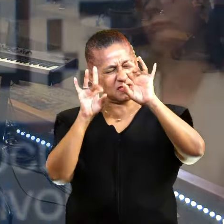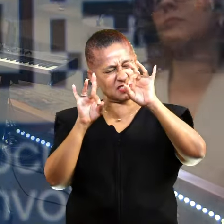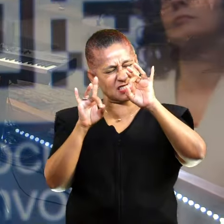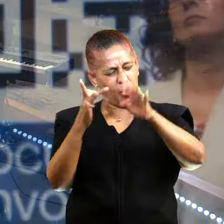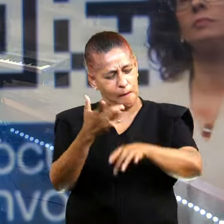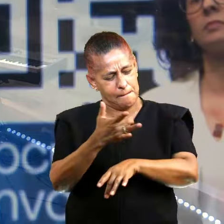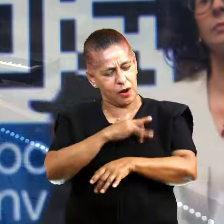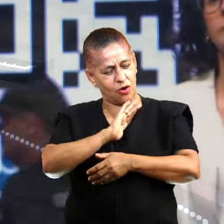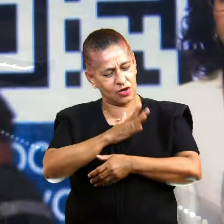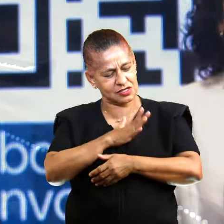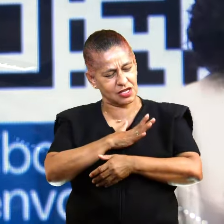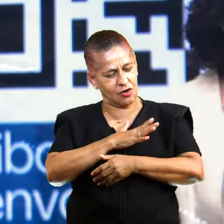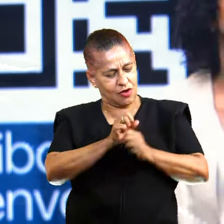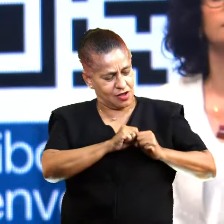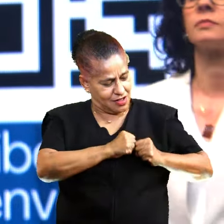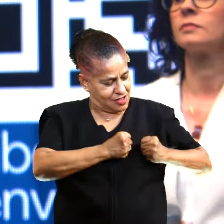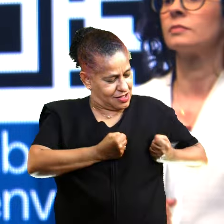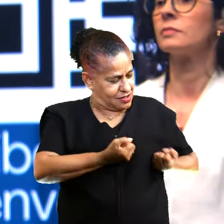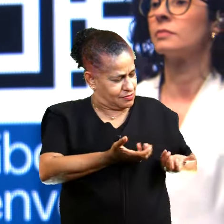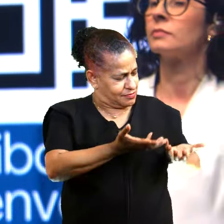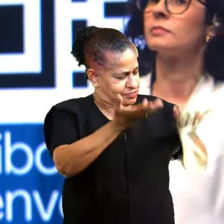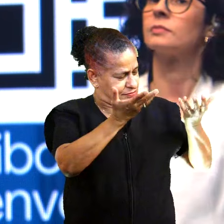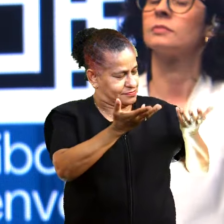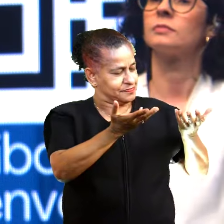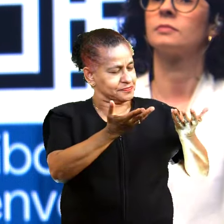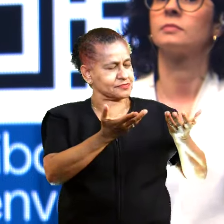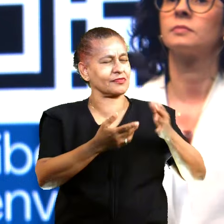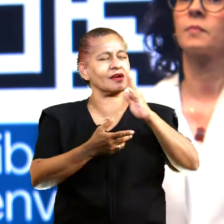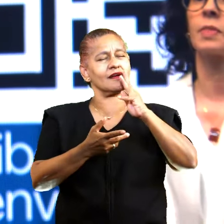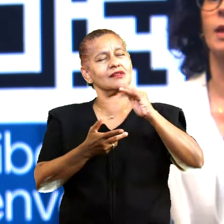inclina o teu coração a Ele. Pai, nós consagramos,